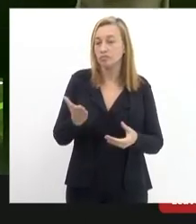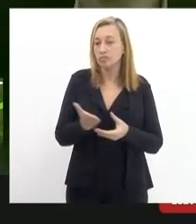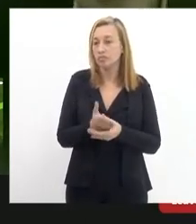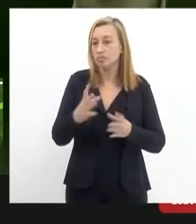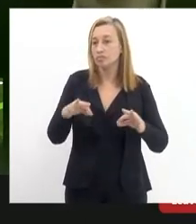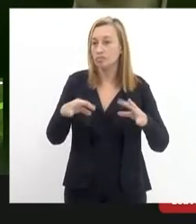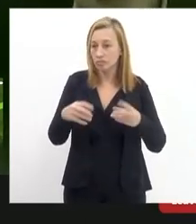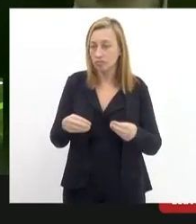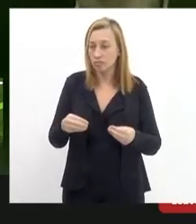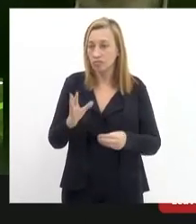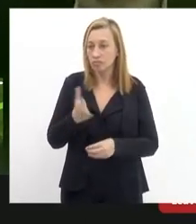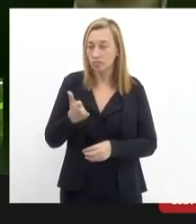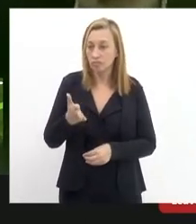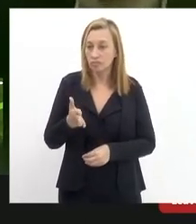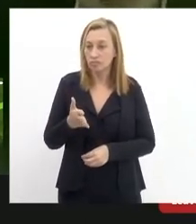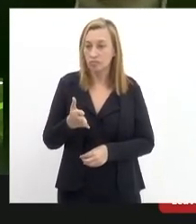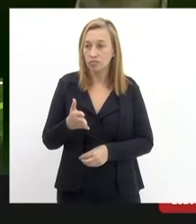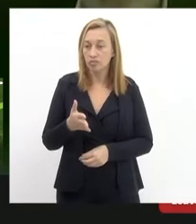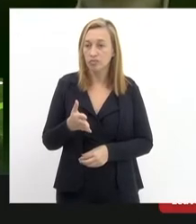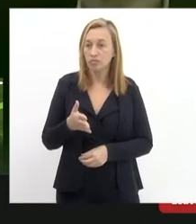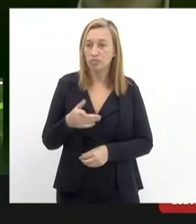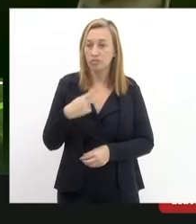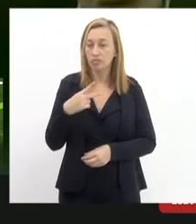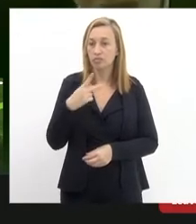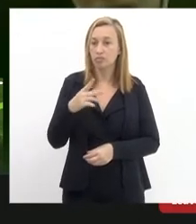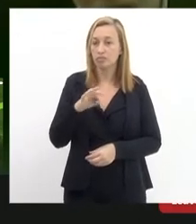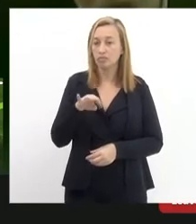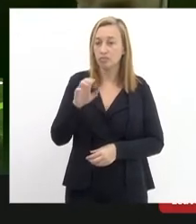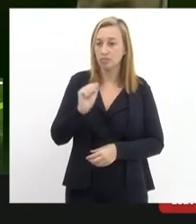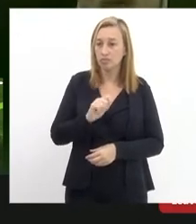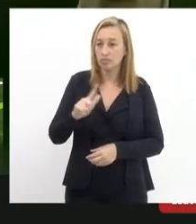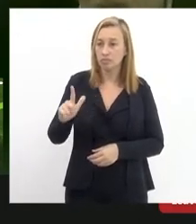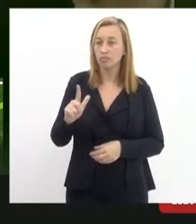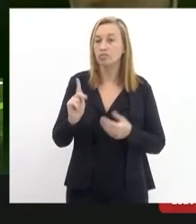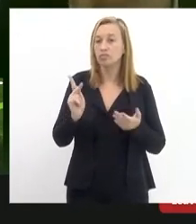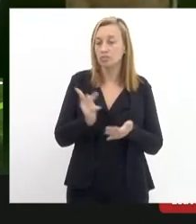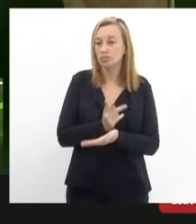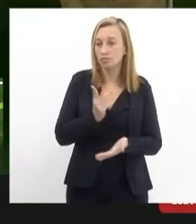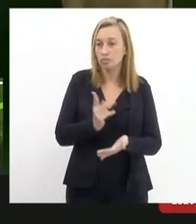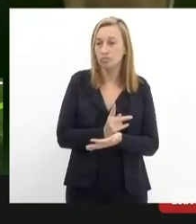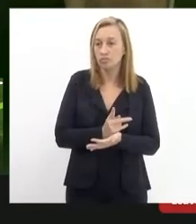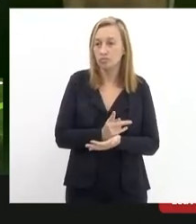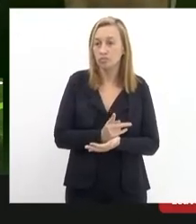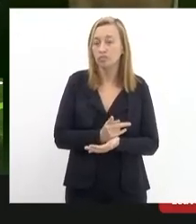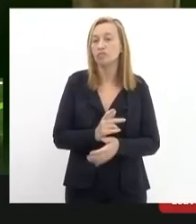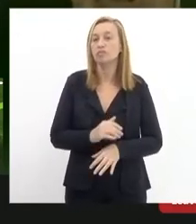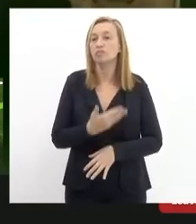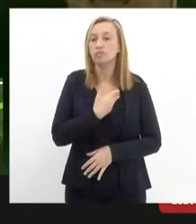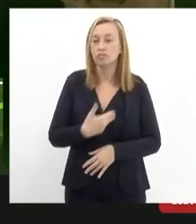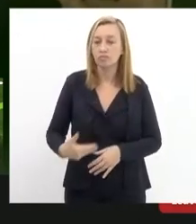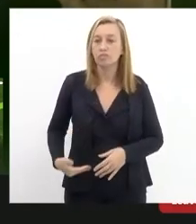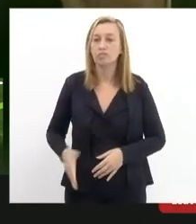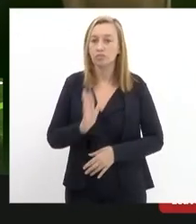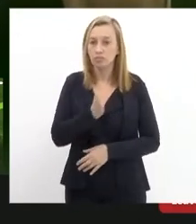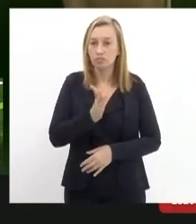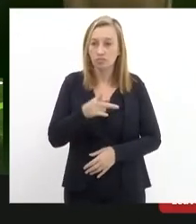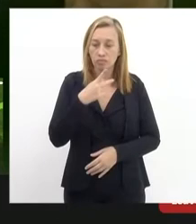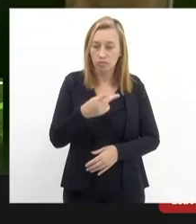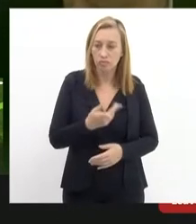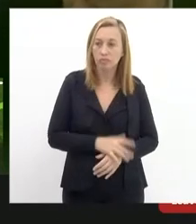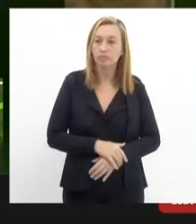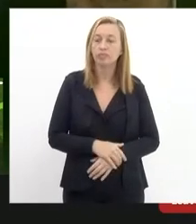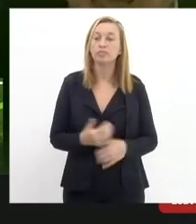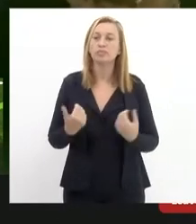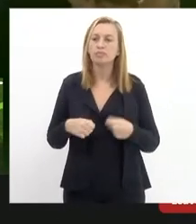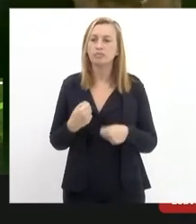que a central encontra-se inadimplente quanto ao cumprimento do que já foi estabelecido eu